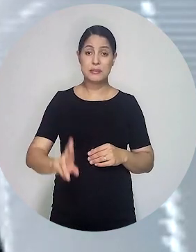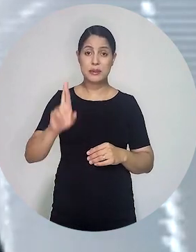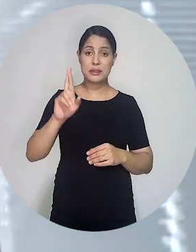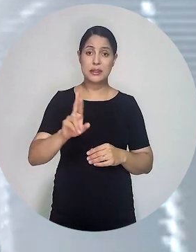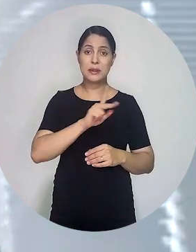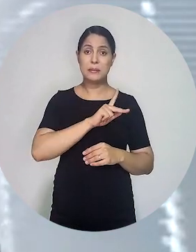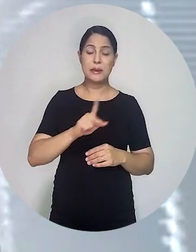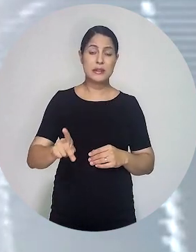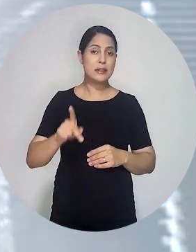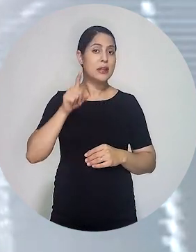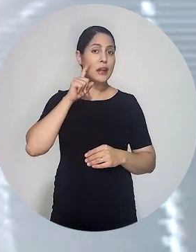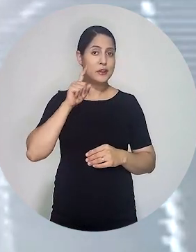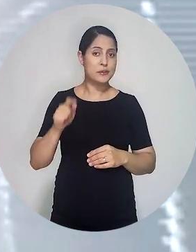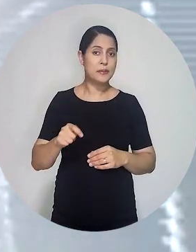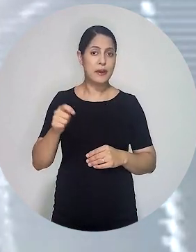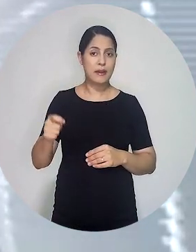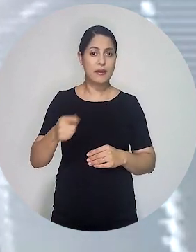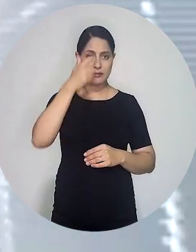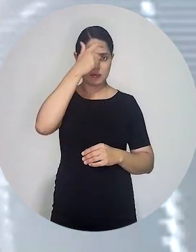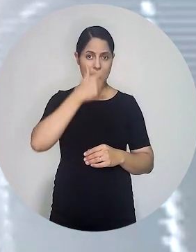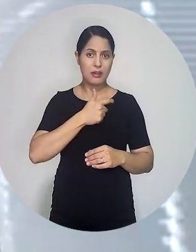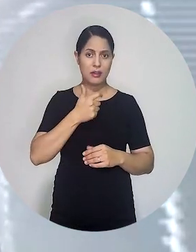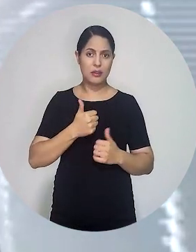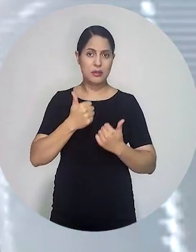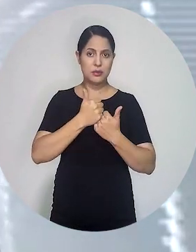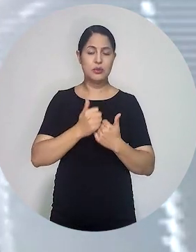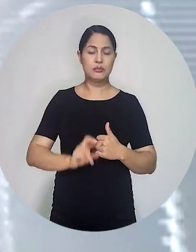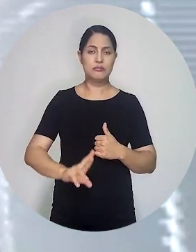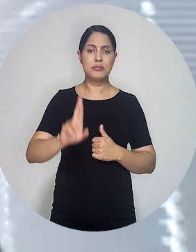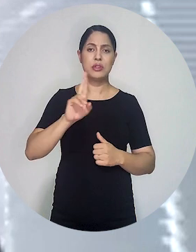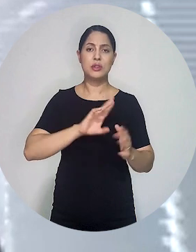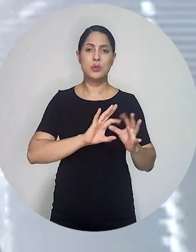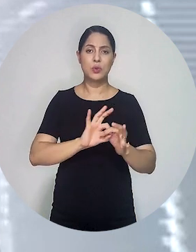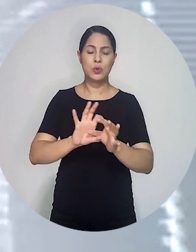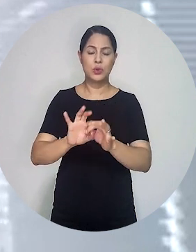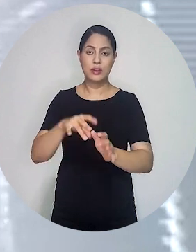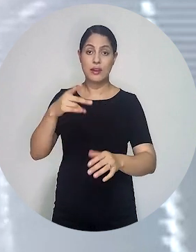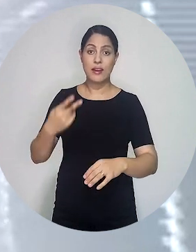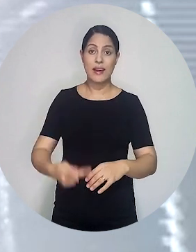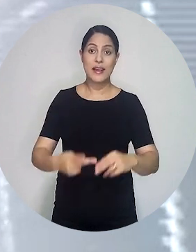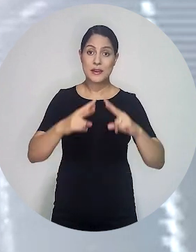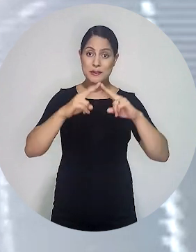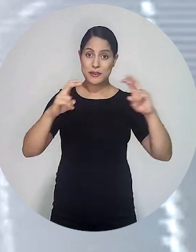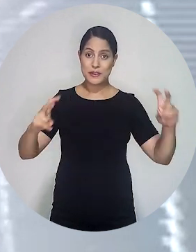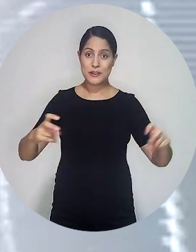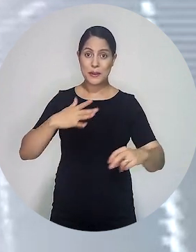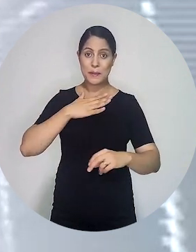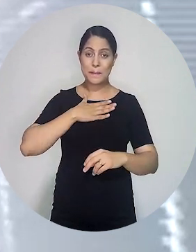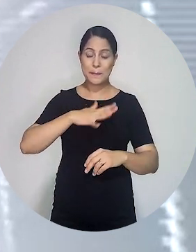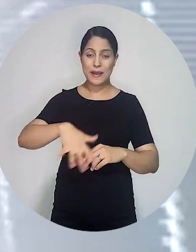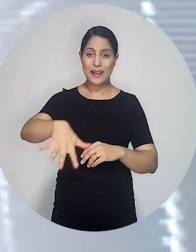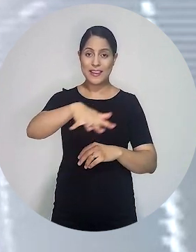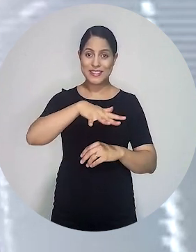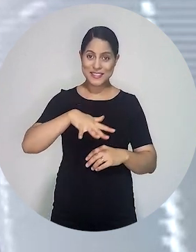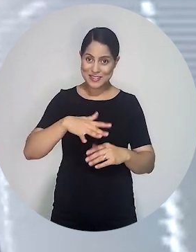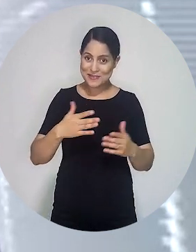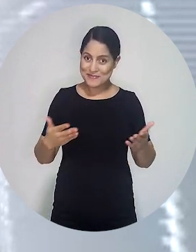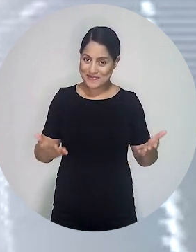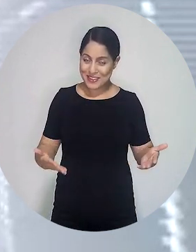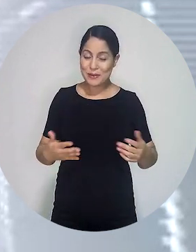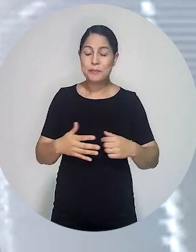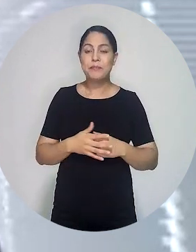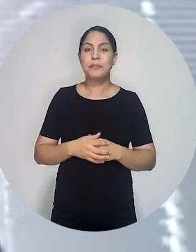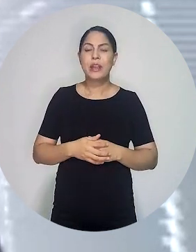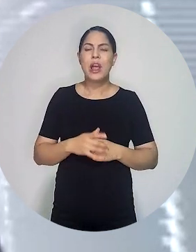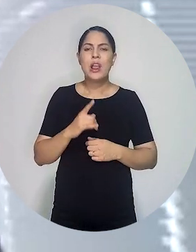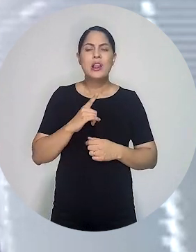Estivemos representando o nosso presidente da OAB Nacional, Beto Simonetti, na abertura do Encontro Nacional da Advocacia Criminal, realizado aqui na minha